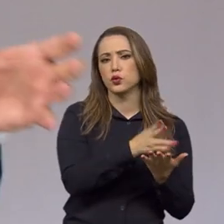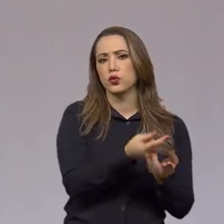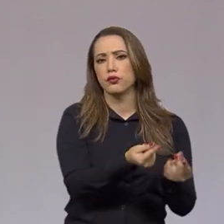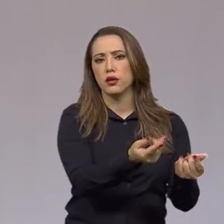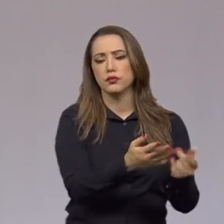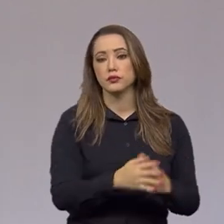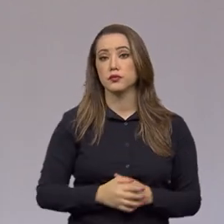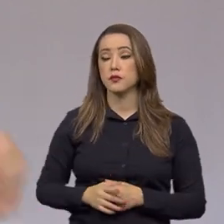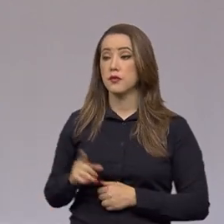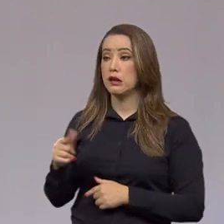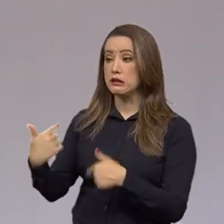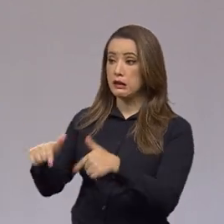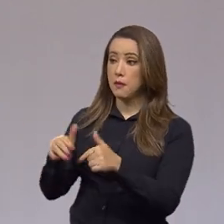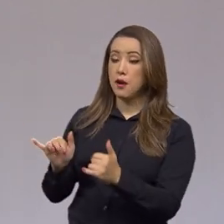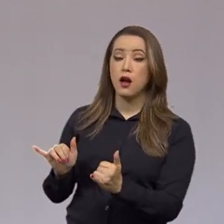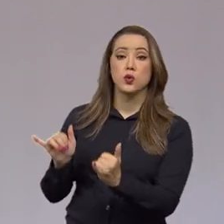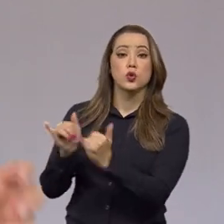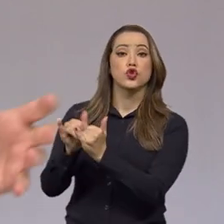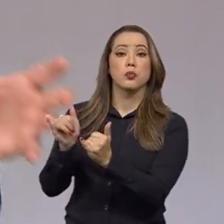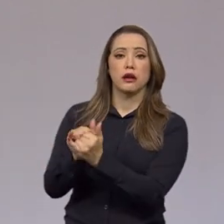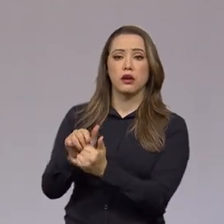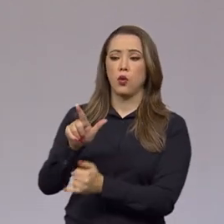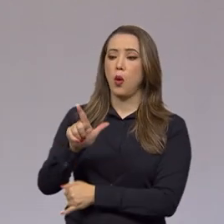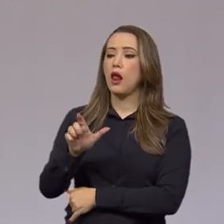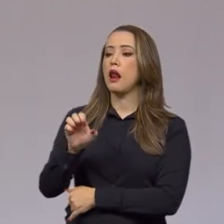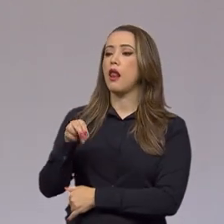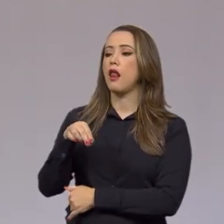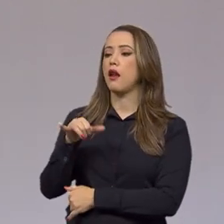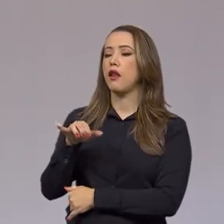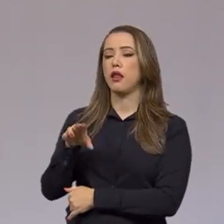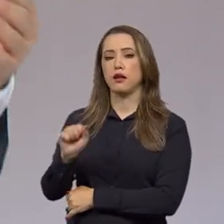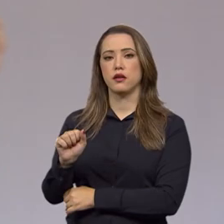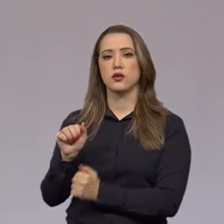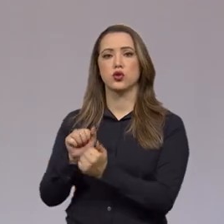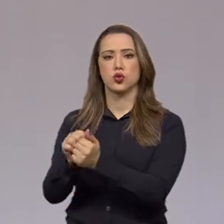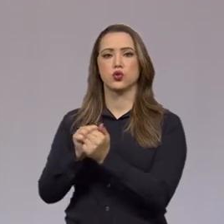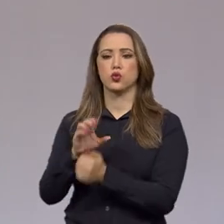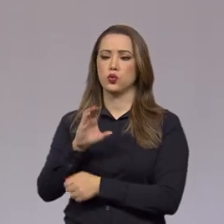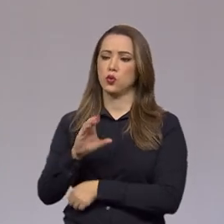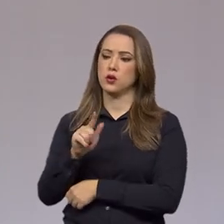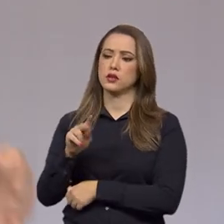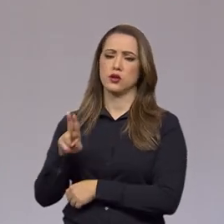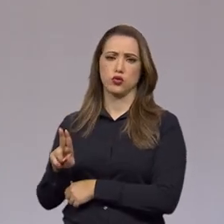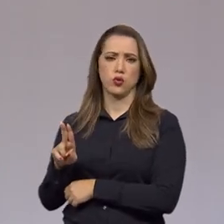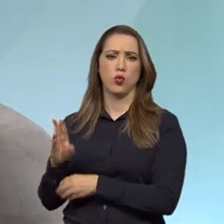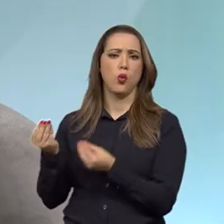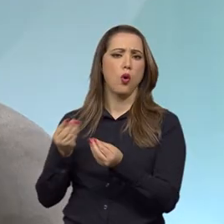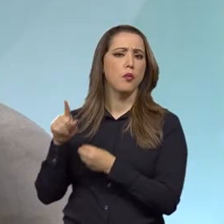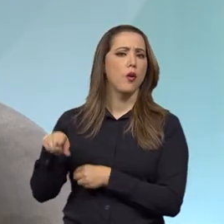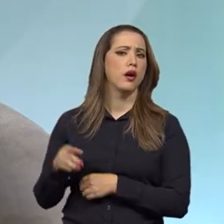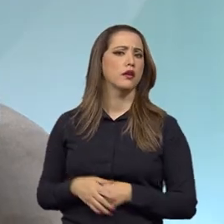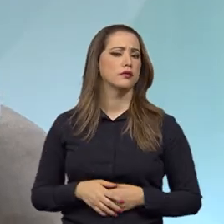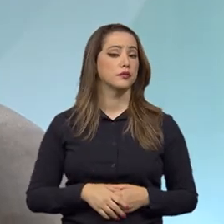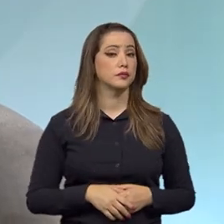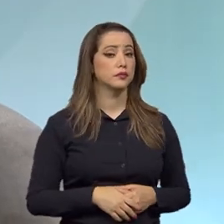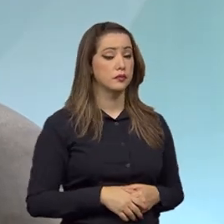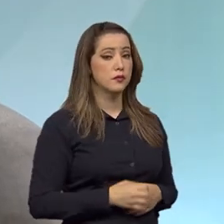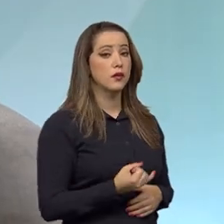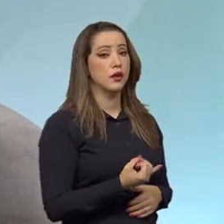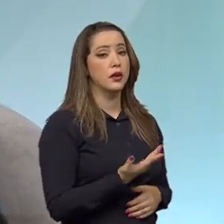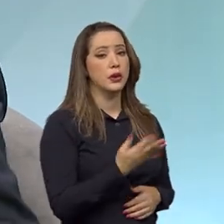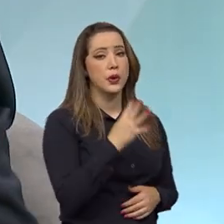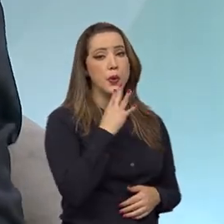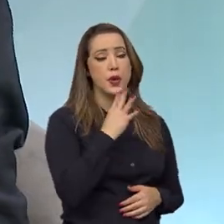há essa atuação conjunta com a CGU. Como que é esse trabalho e o que são os acordos lenienses, ministro? Perfeito. Ficaram muito